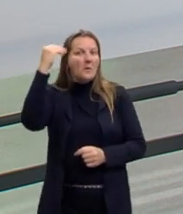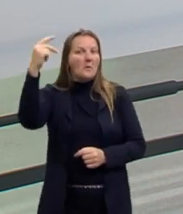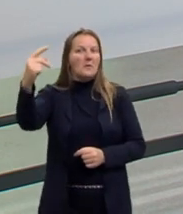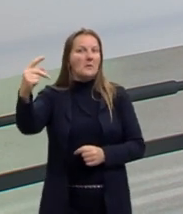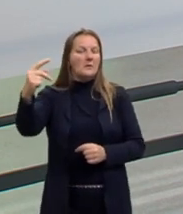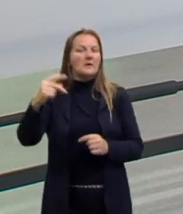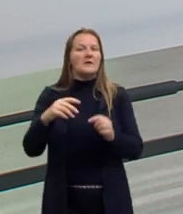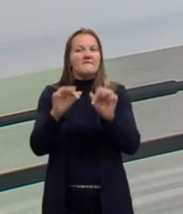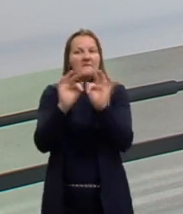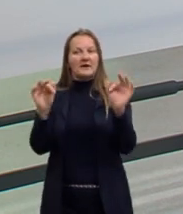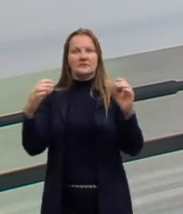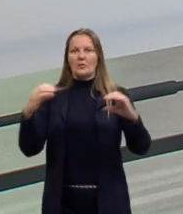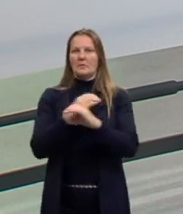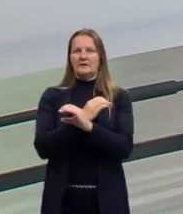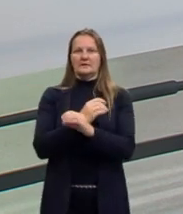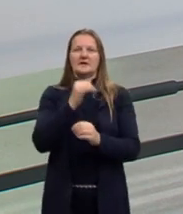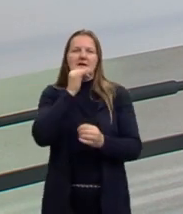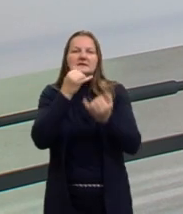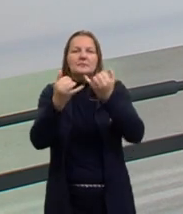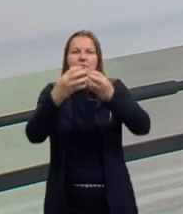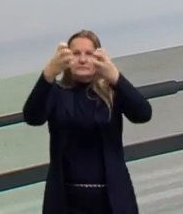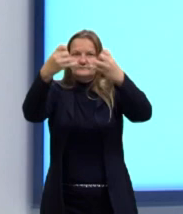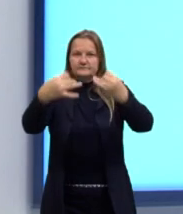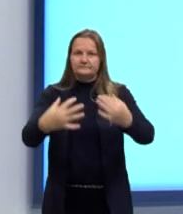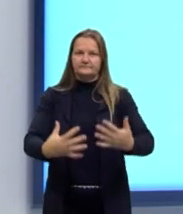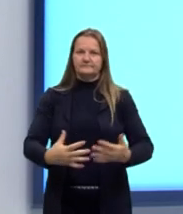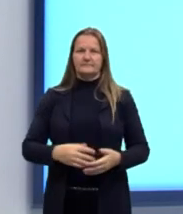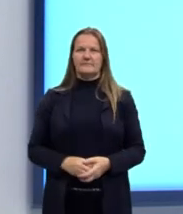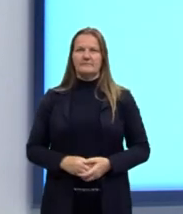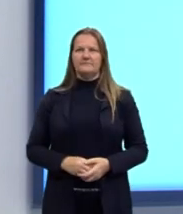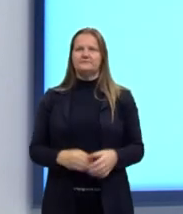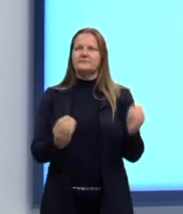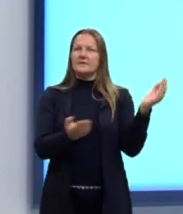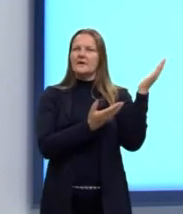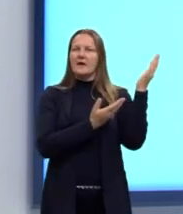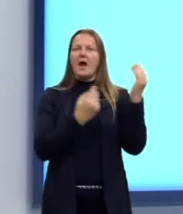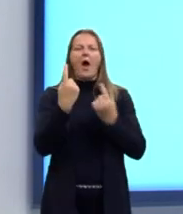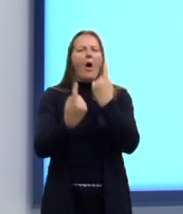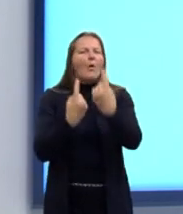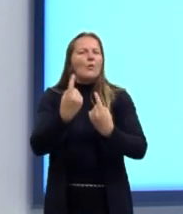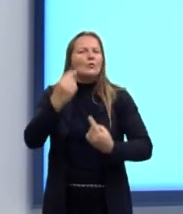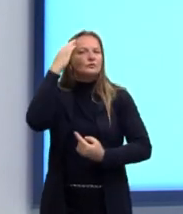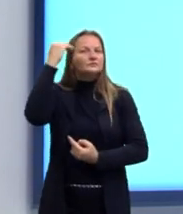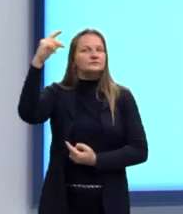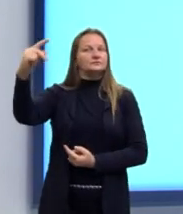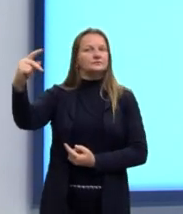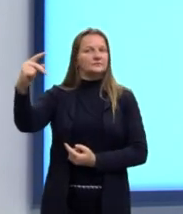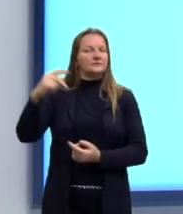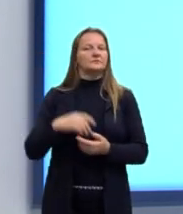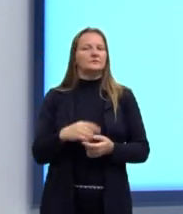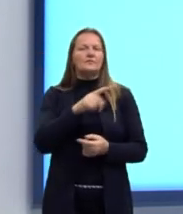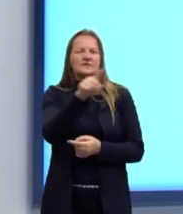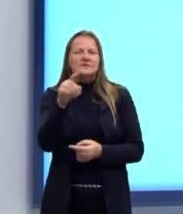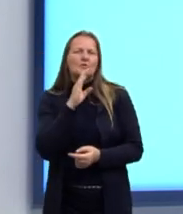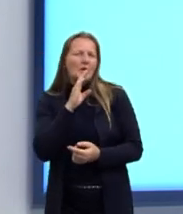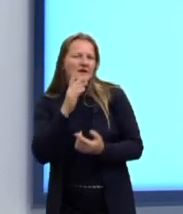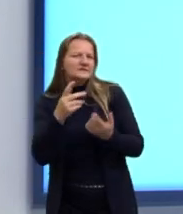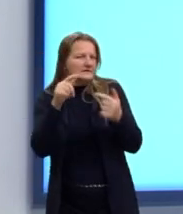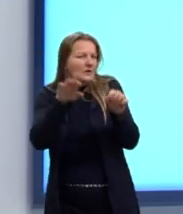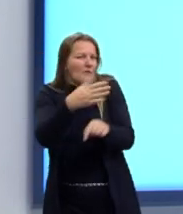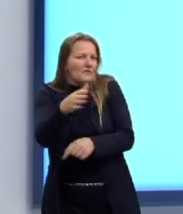completas. Vamos dar uma olhadinha nisso? Olha aqui alguns provérbios que vocês também já devem ter ouvido.